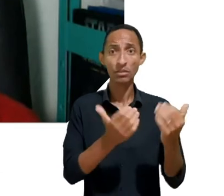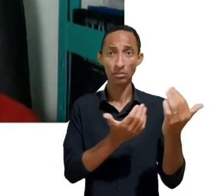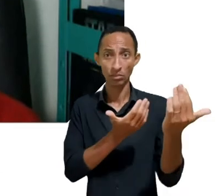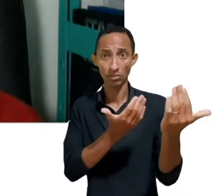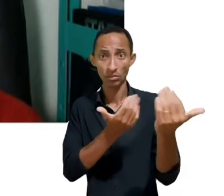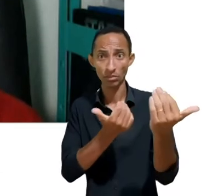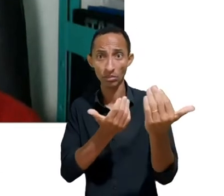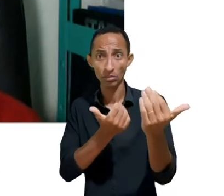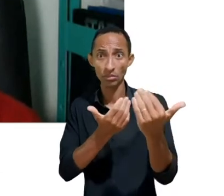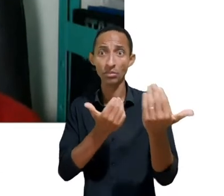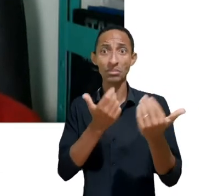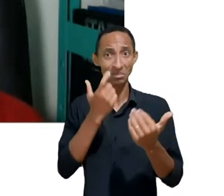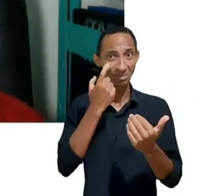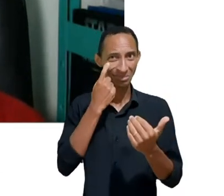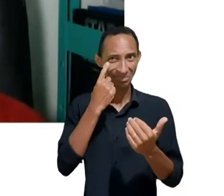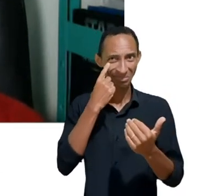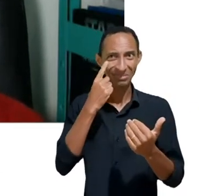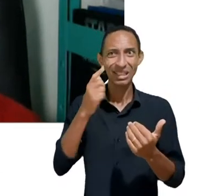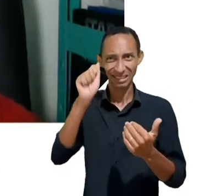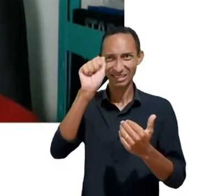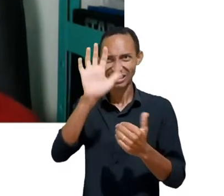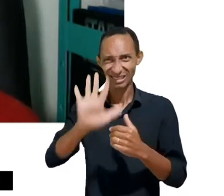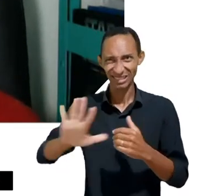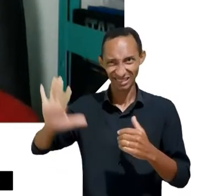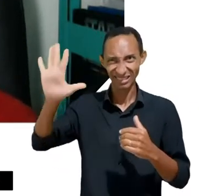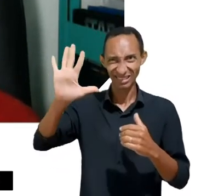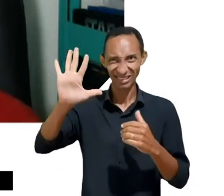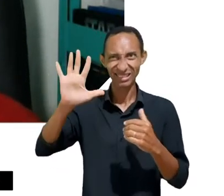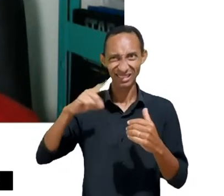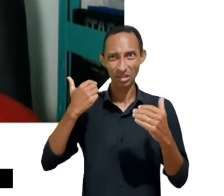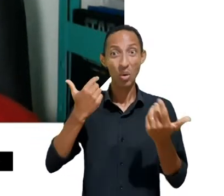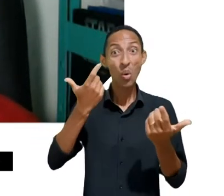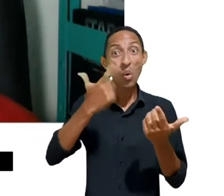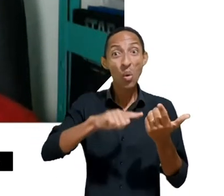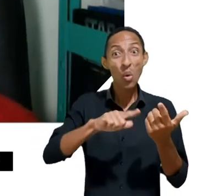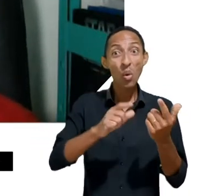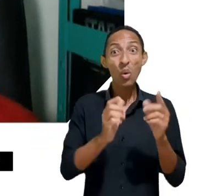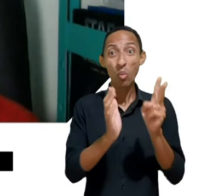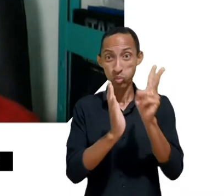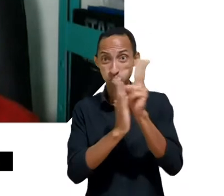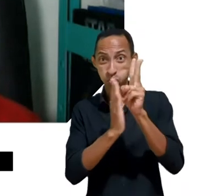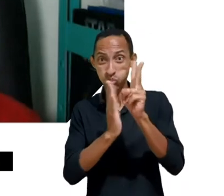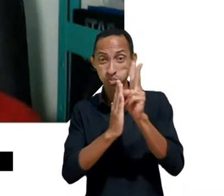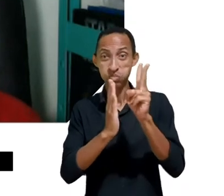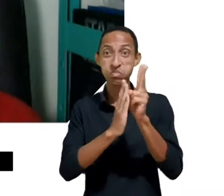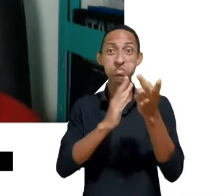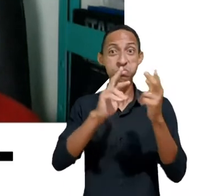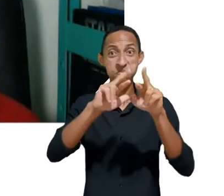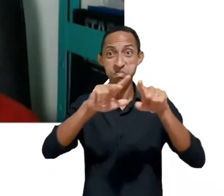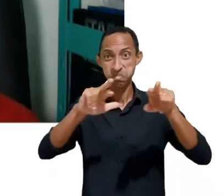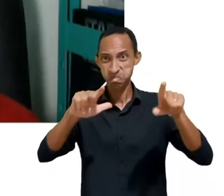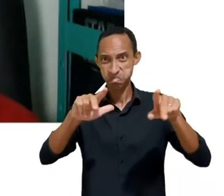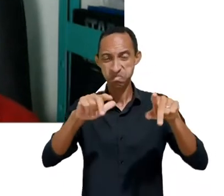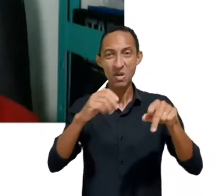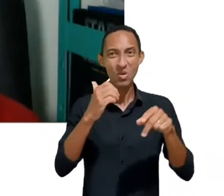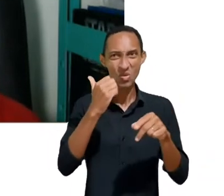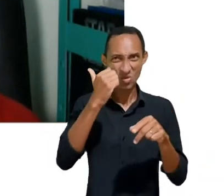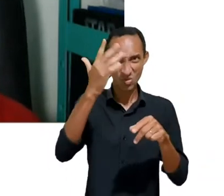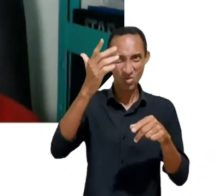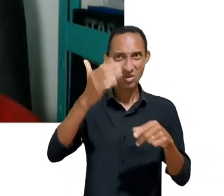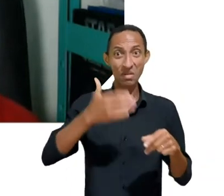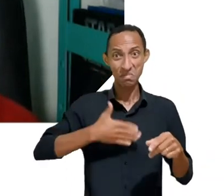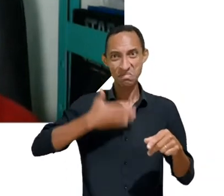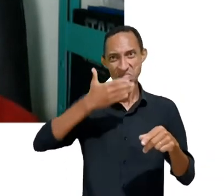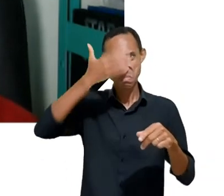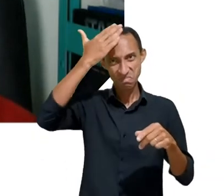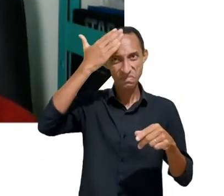asiáticos, ou eventualmente indígenas, e do Oriente Médio, africanos e etc.,